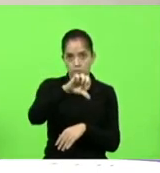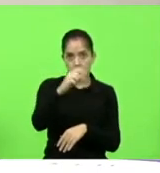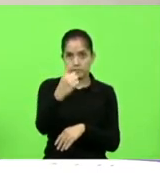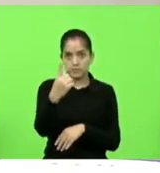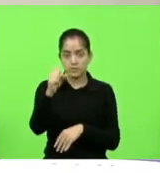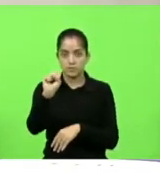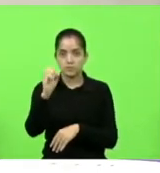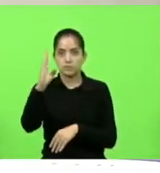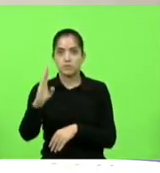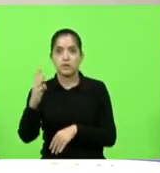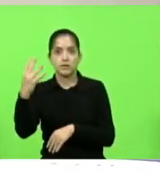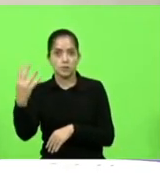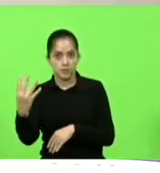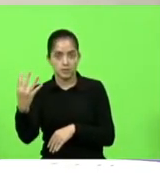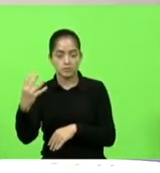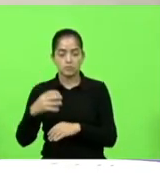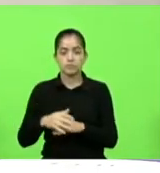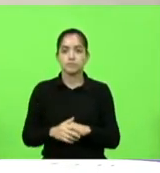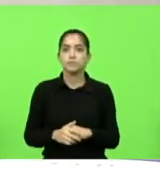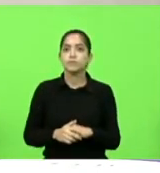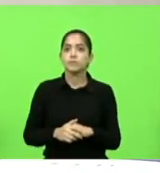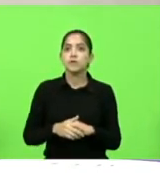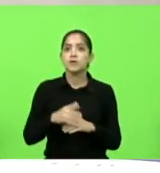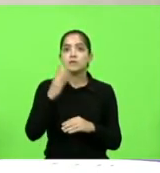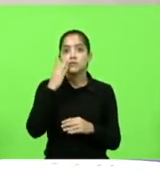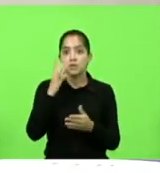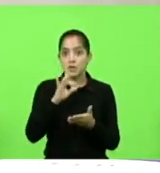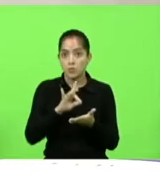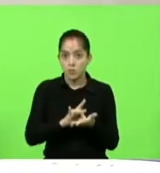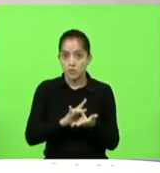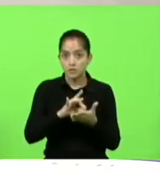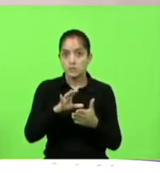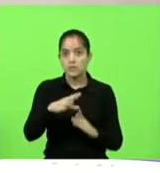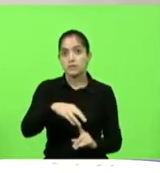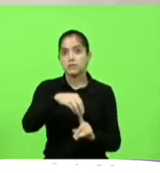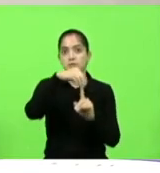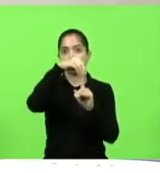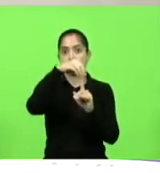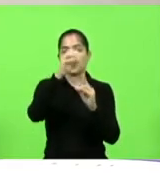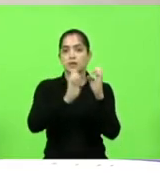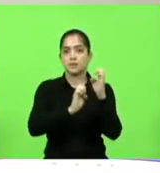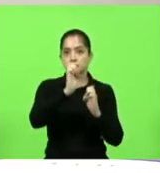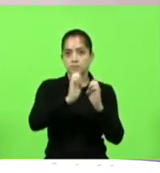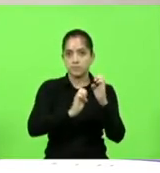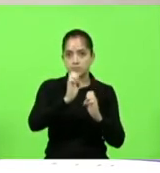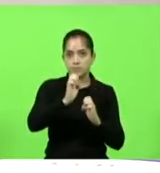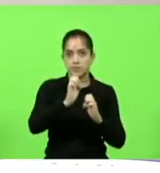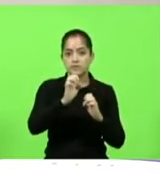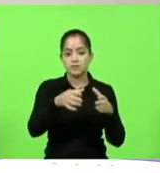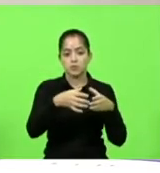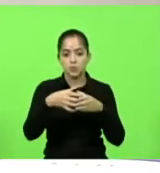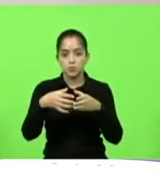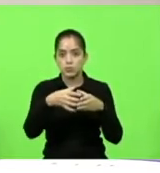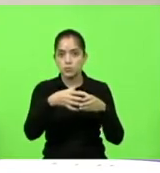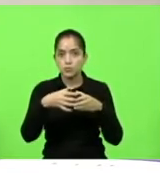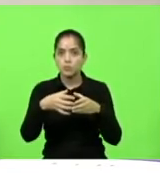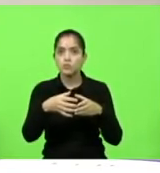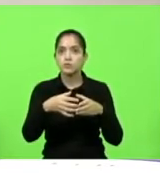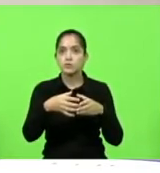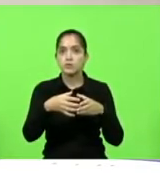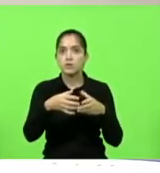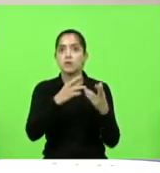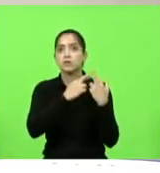-4 e visa reconhecer e destacar as empresas e entidades catarinenses que tenham a